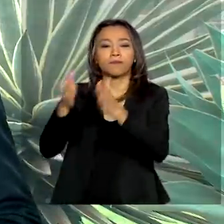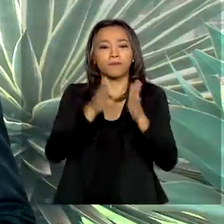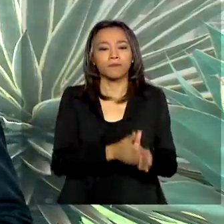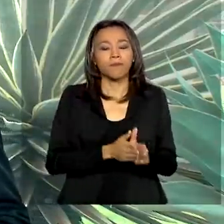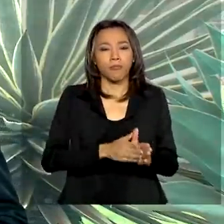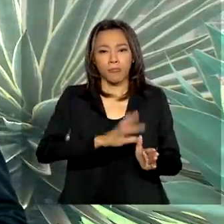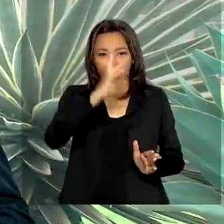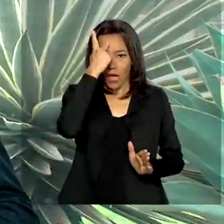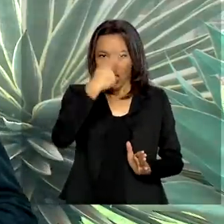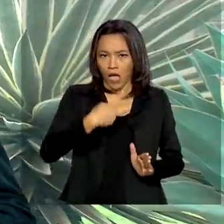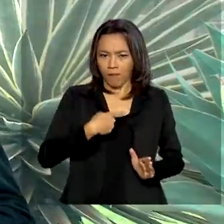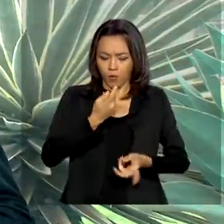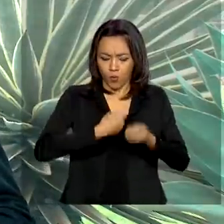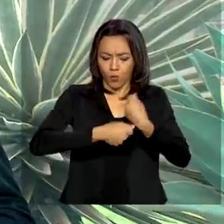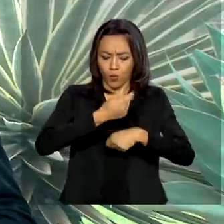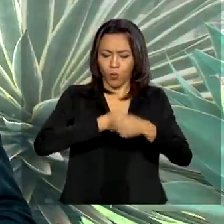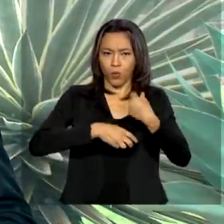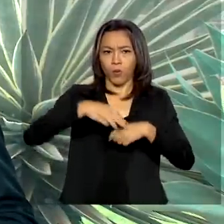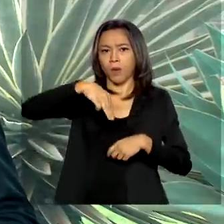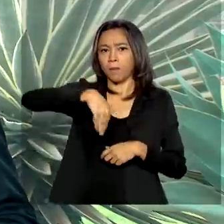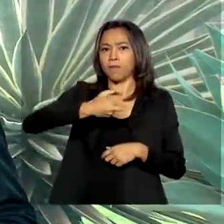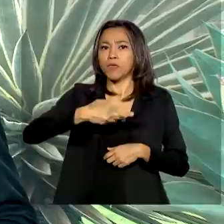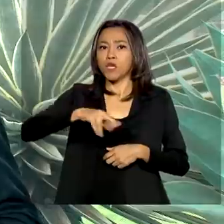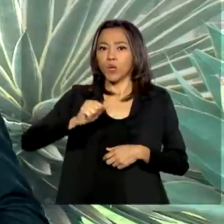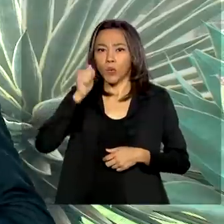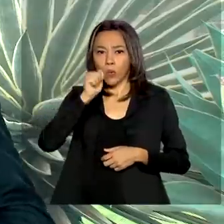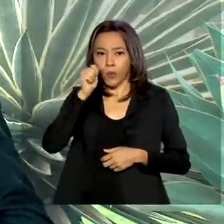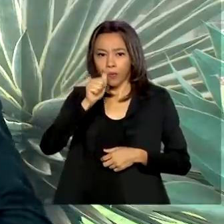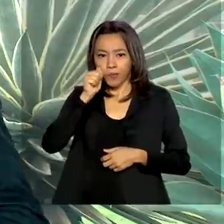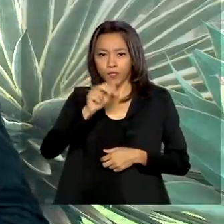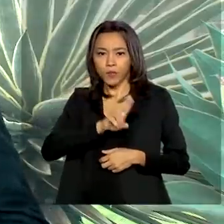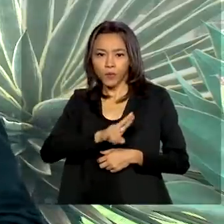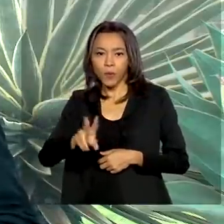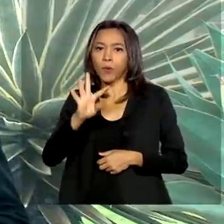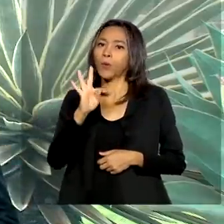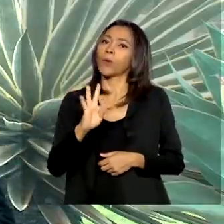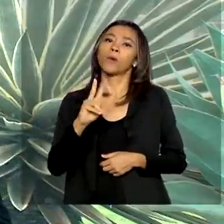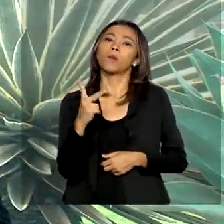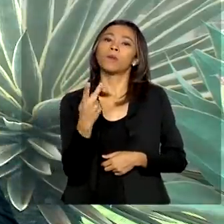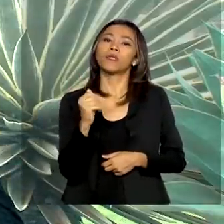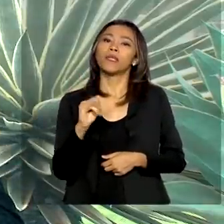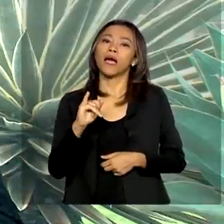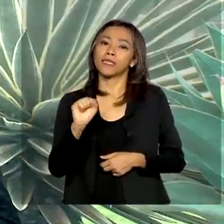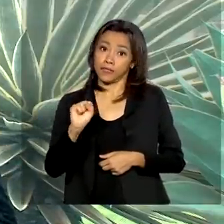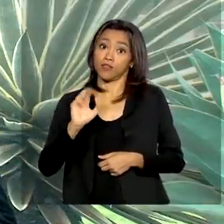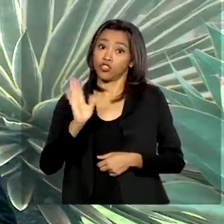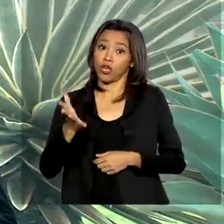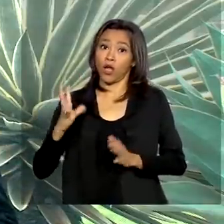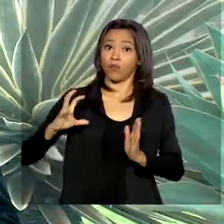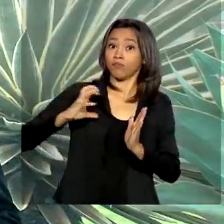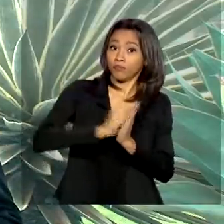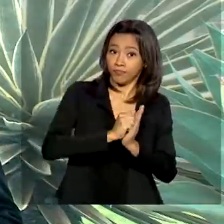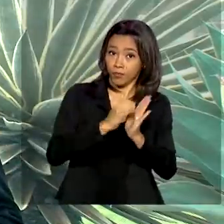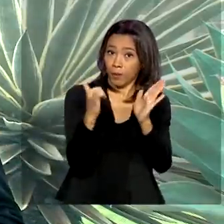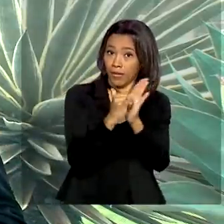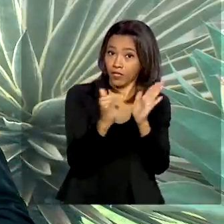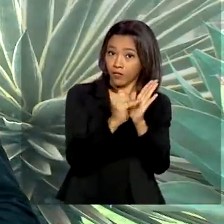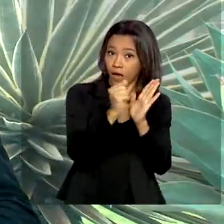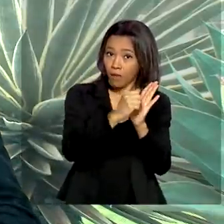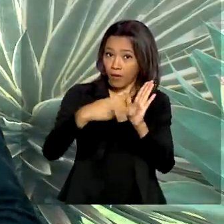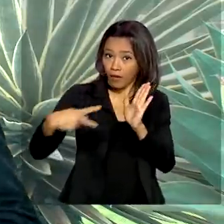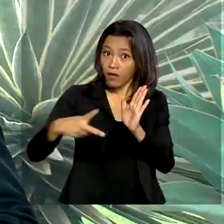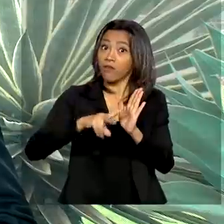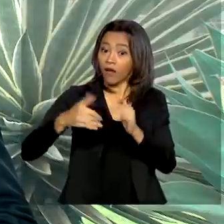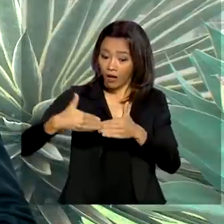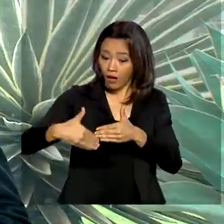A microempreendedora individual, Thais Veloso, ela se cadastrou no aplicativo e vai receber o benefício aí já